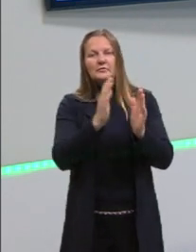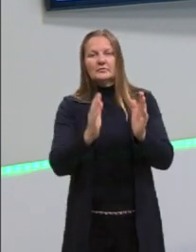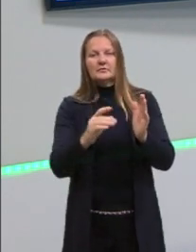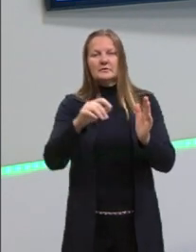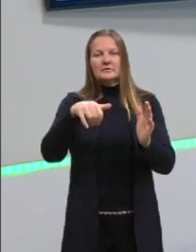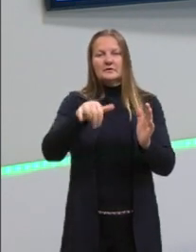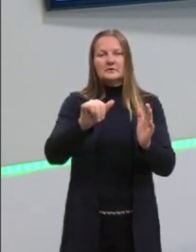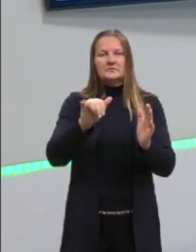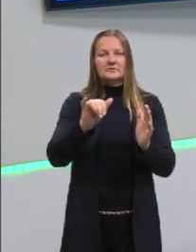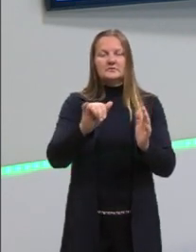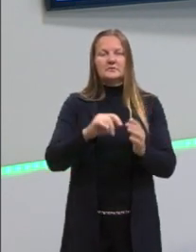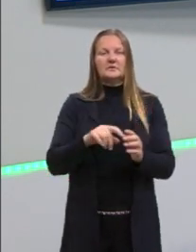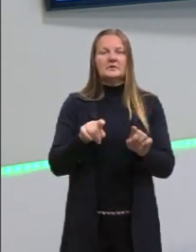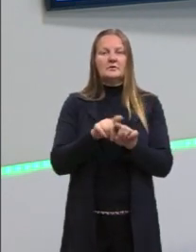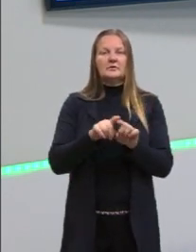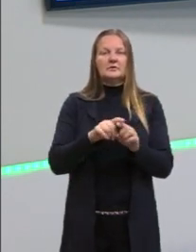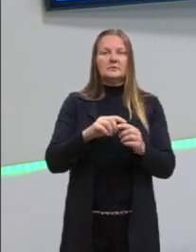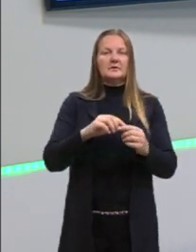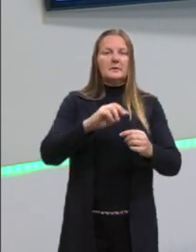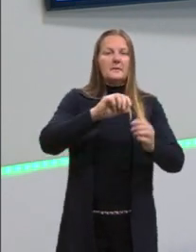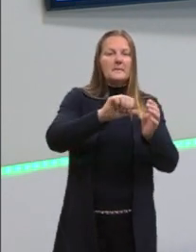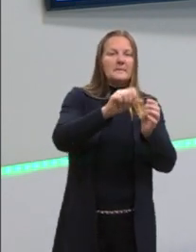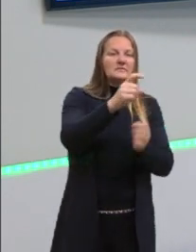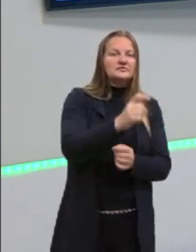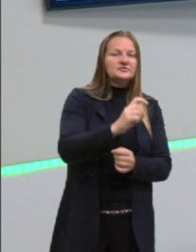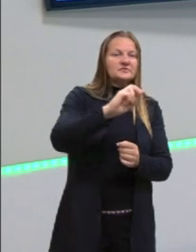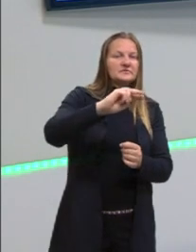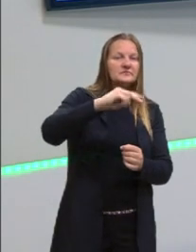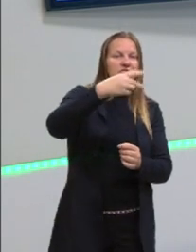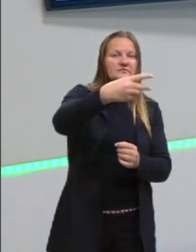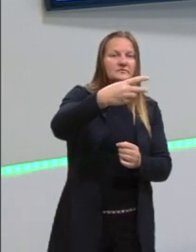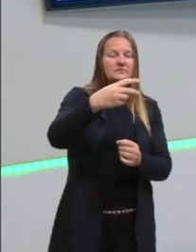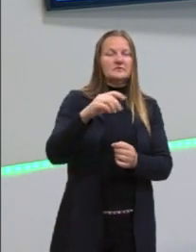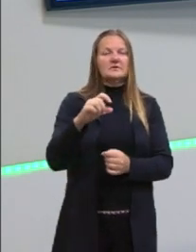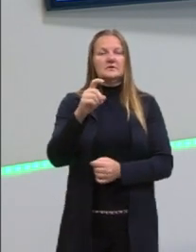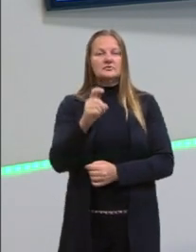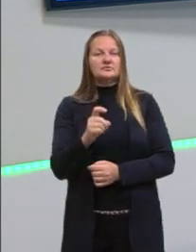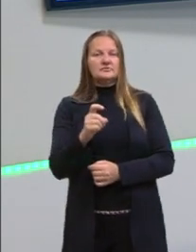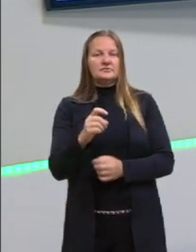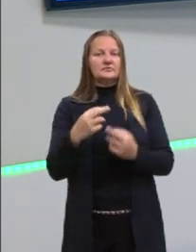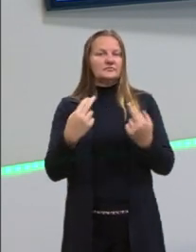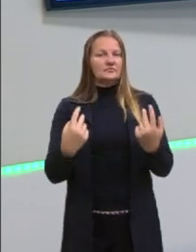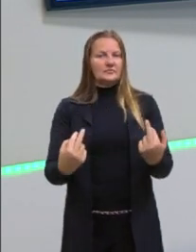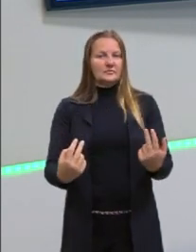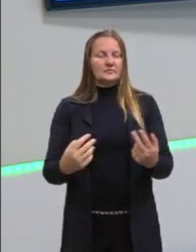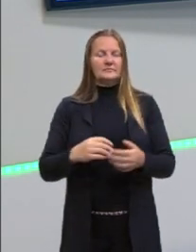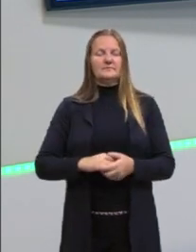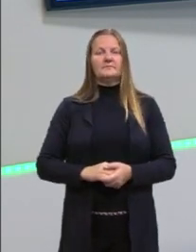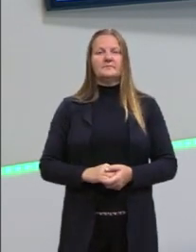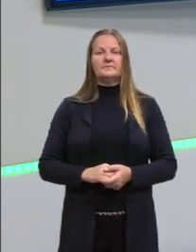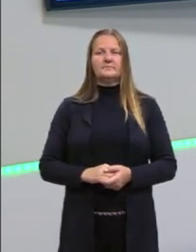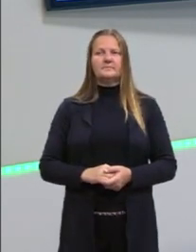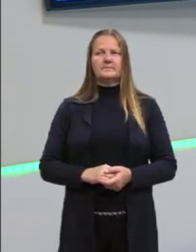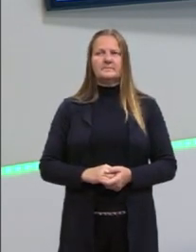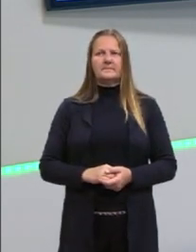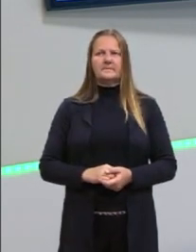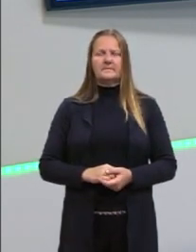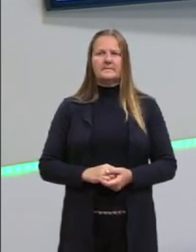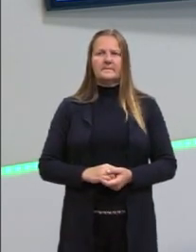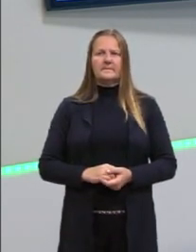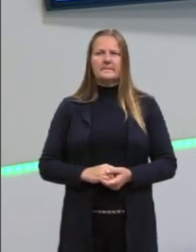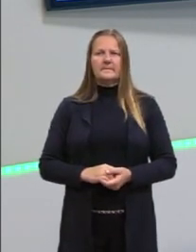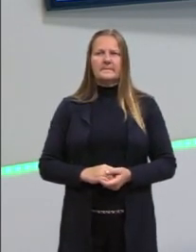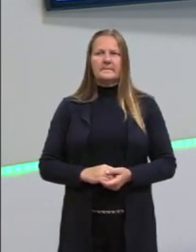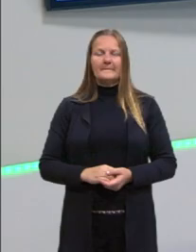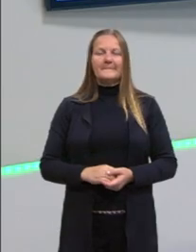também ela segue a ordem do grau. Então, primeiro vem o expoente 2 e depois os termos sem expoente, né? Ou de grau 1. Então,